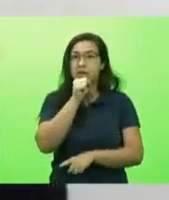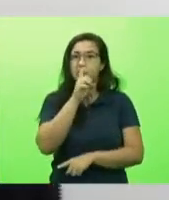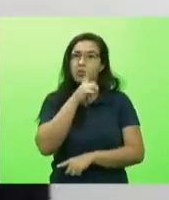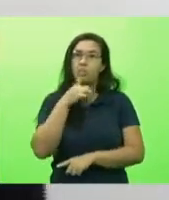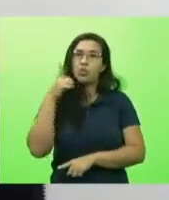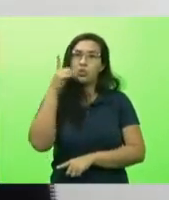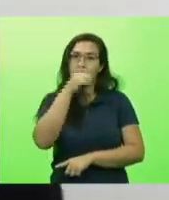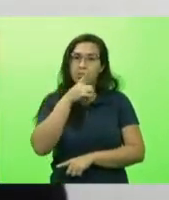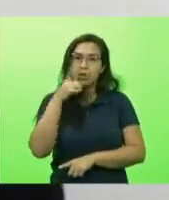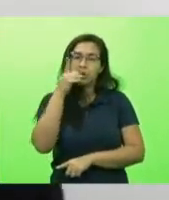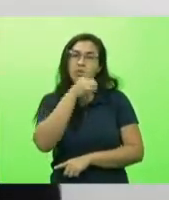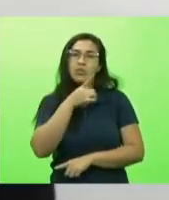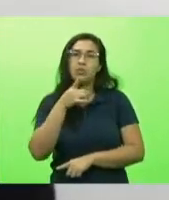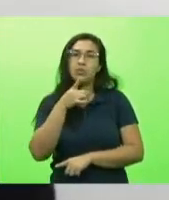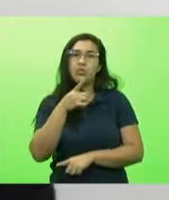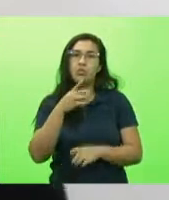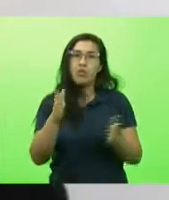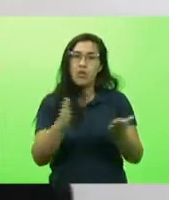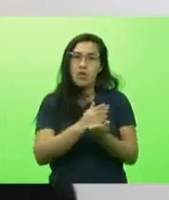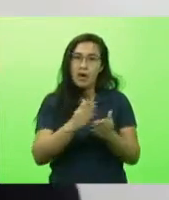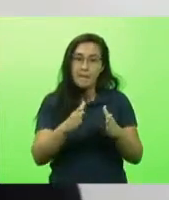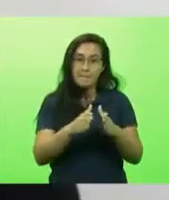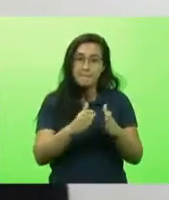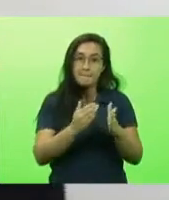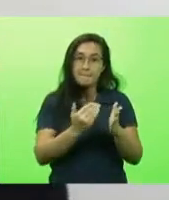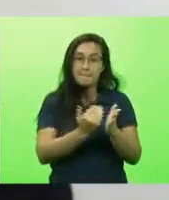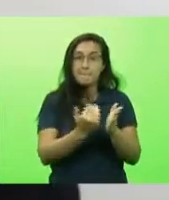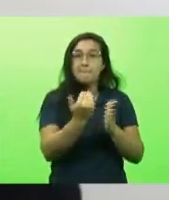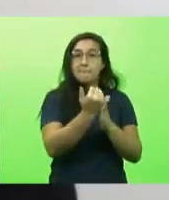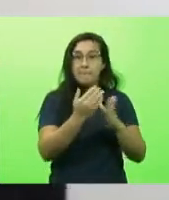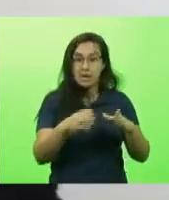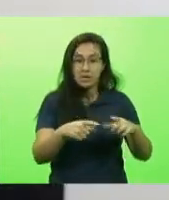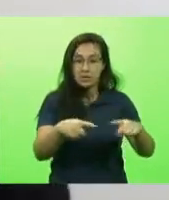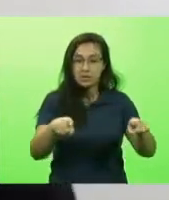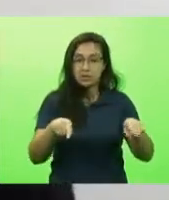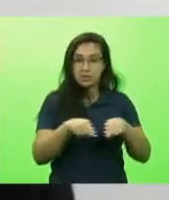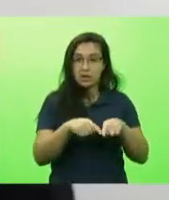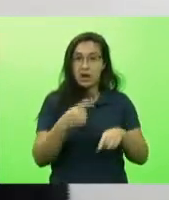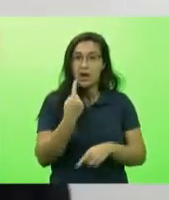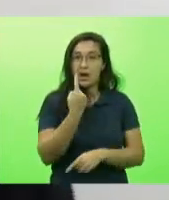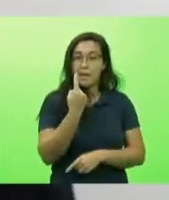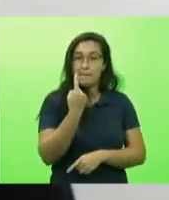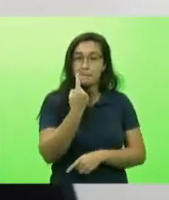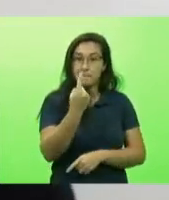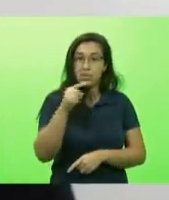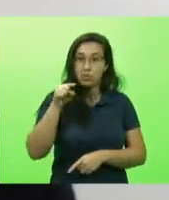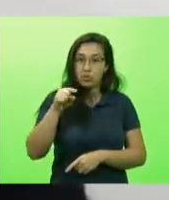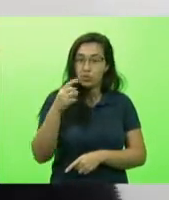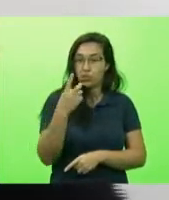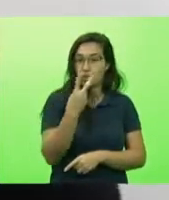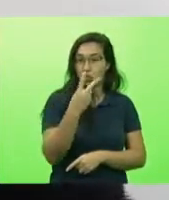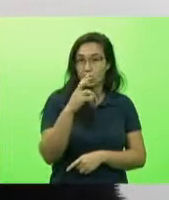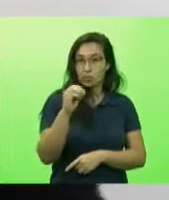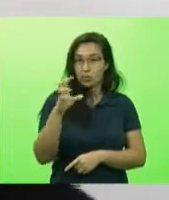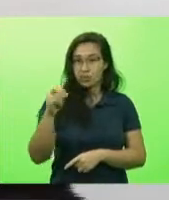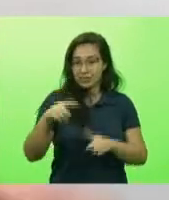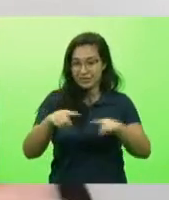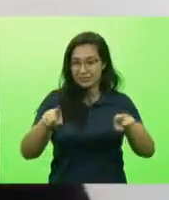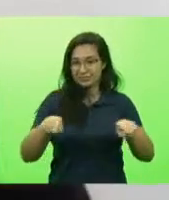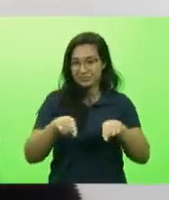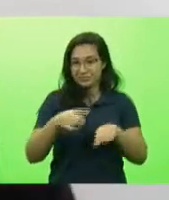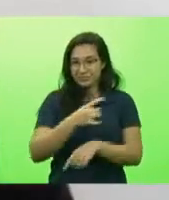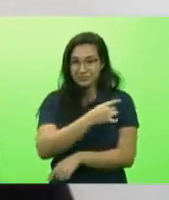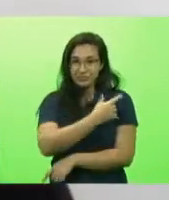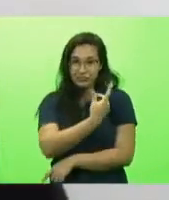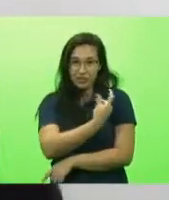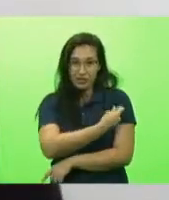ativadas é verdade nós temos 1.200 salas de vacina em Santa Catarina mas pouquíssimas estão vacinando muito pouco